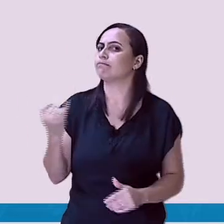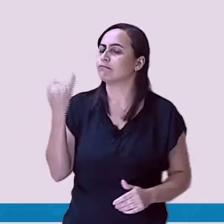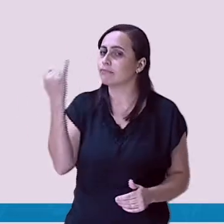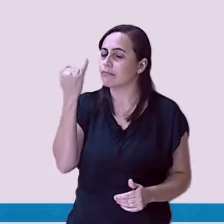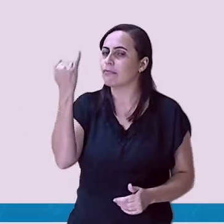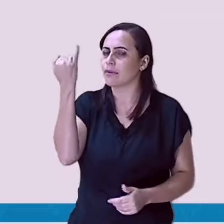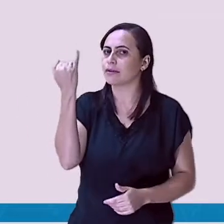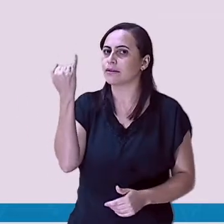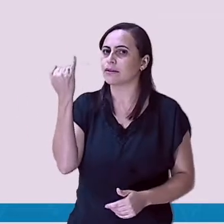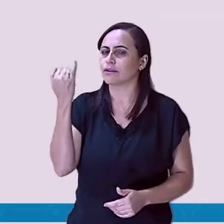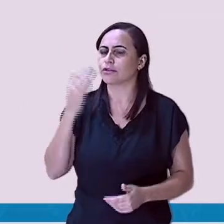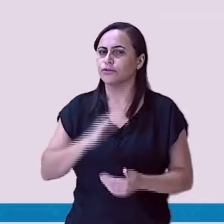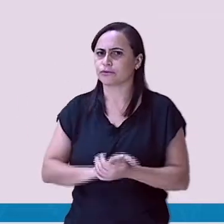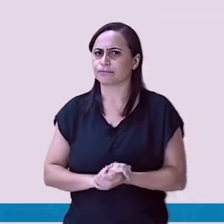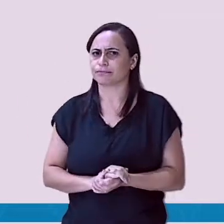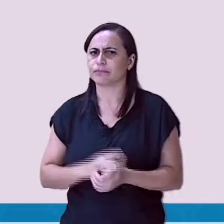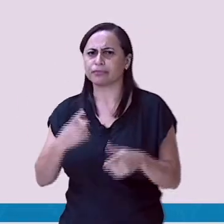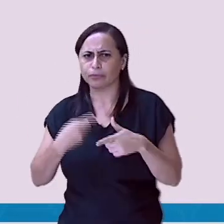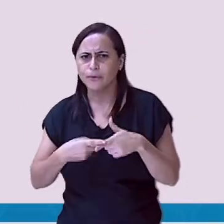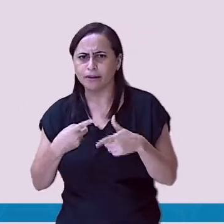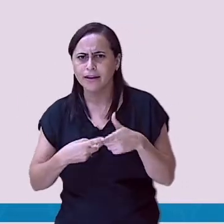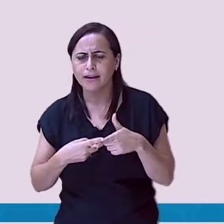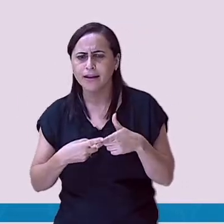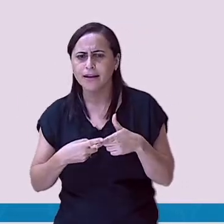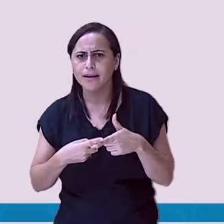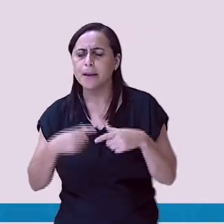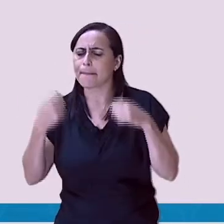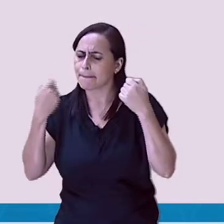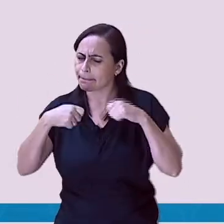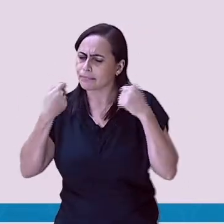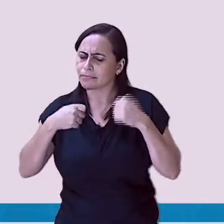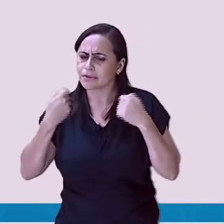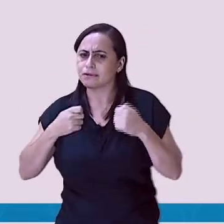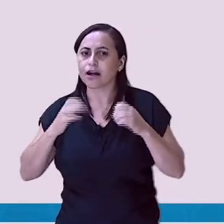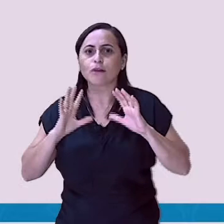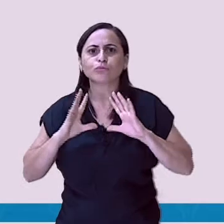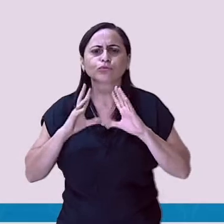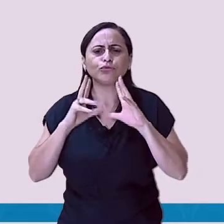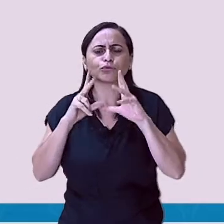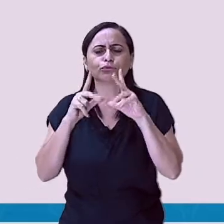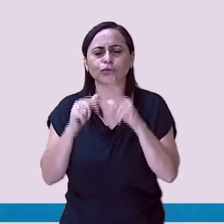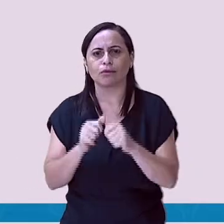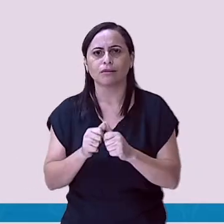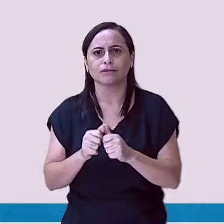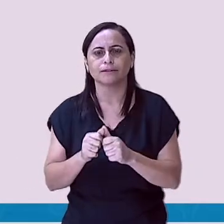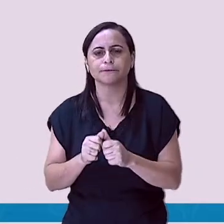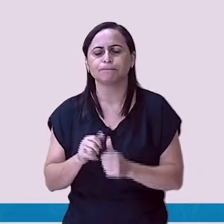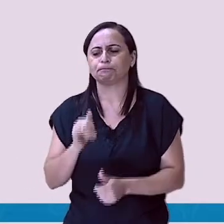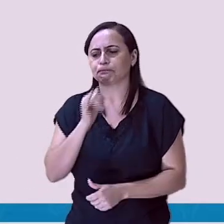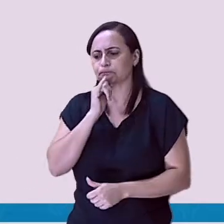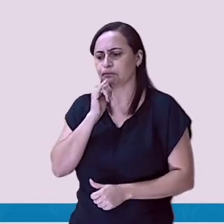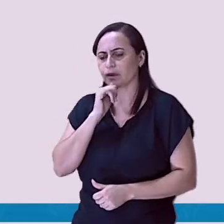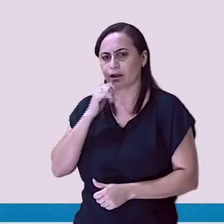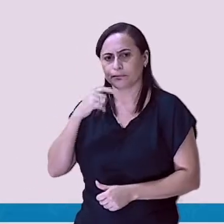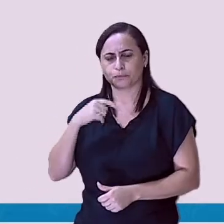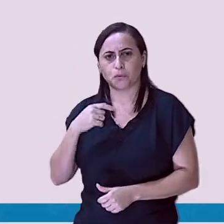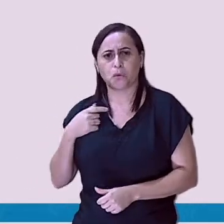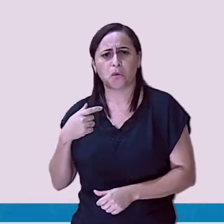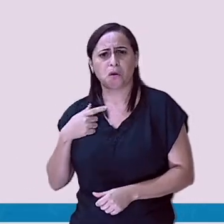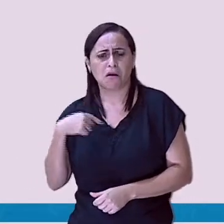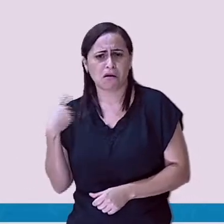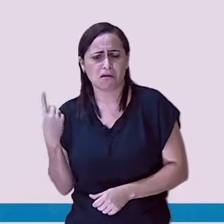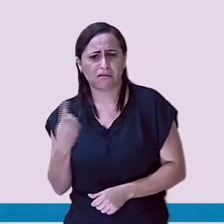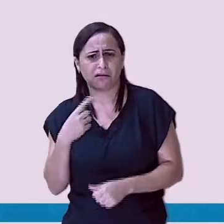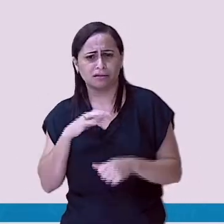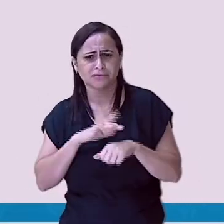dependemos de todas elas. Sim! Nós, quando estamos doentes, a gente vai aonde? No médico.